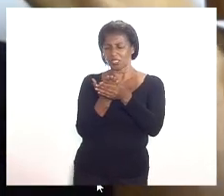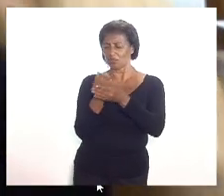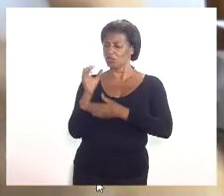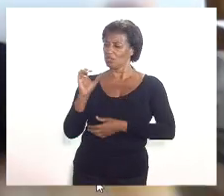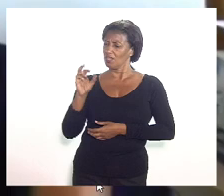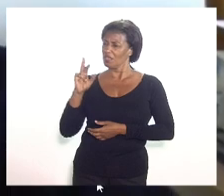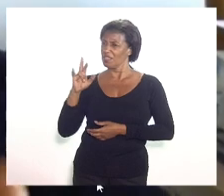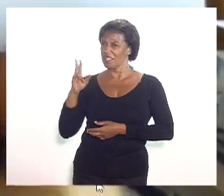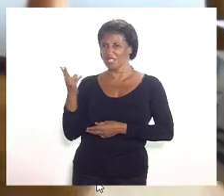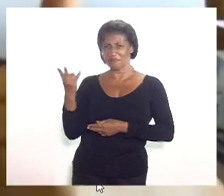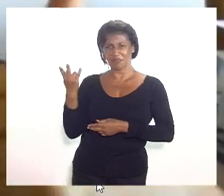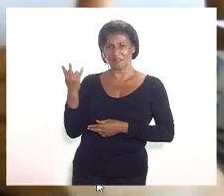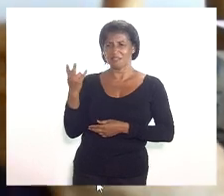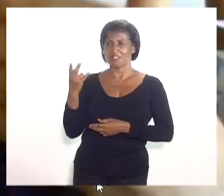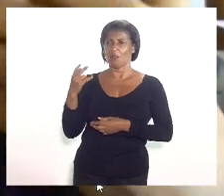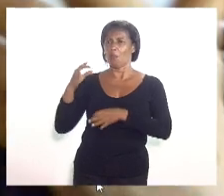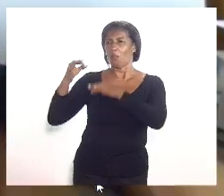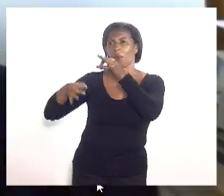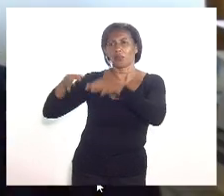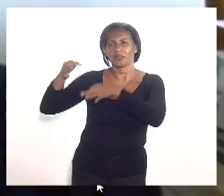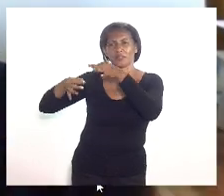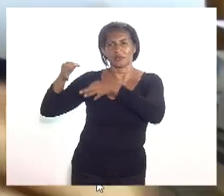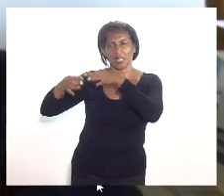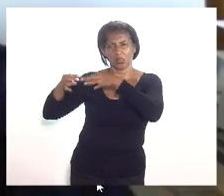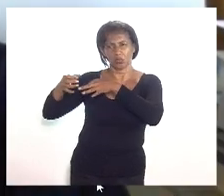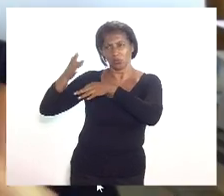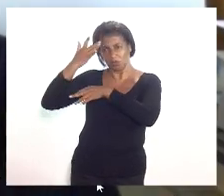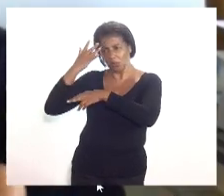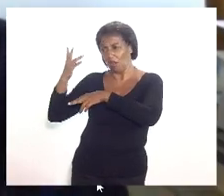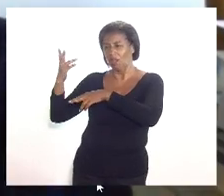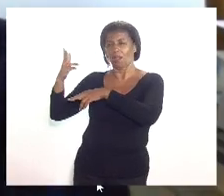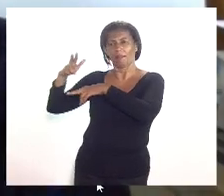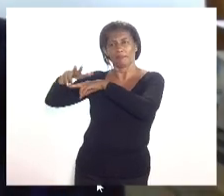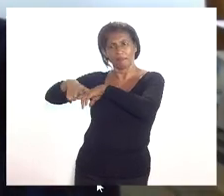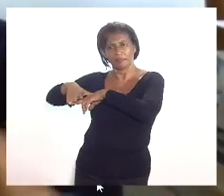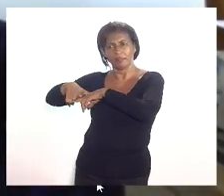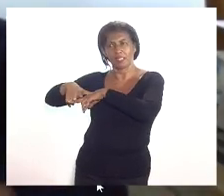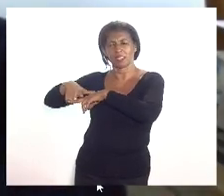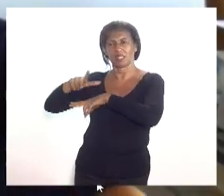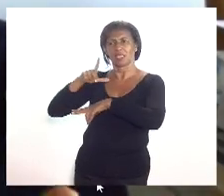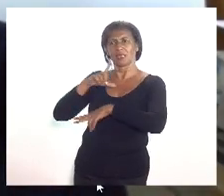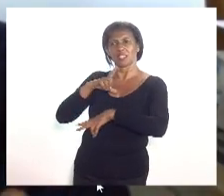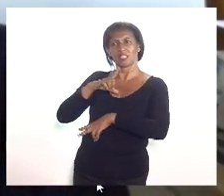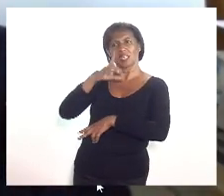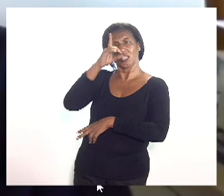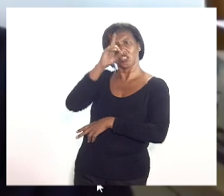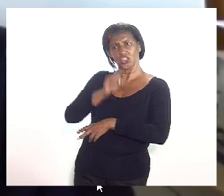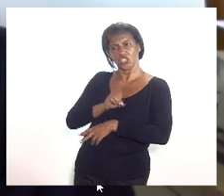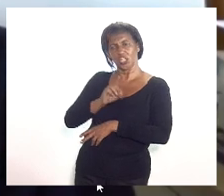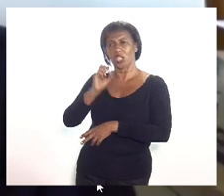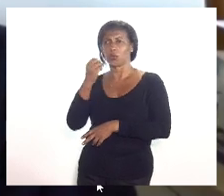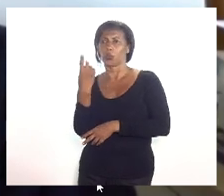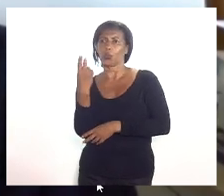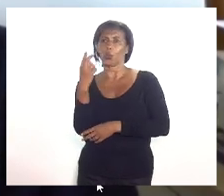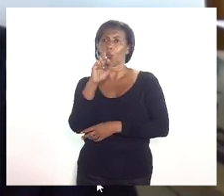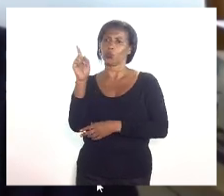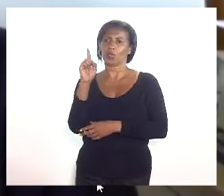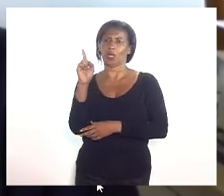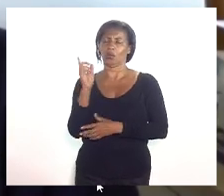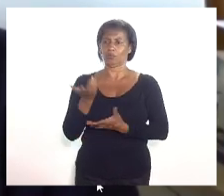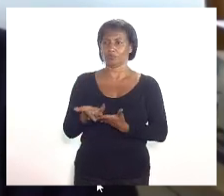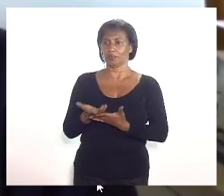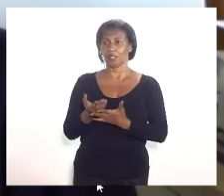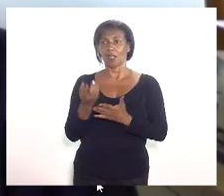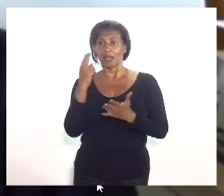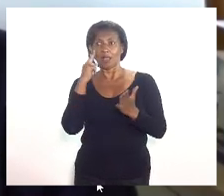um processo judicial, se exige ou não exige, a defensoria saberá instruir. então, é pegar o